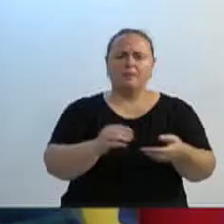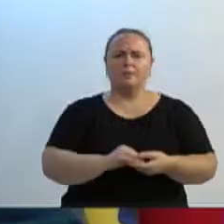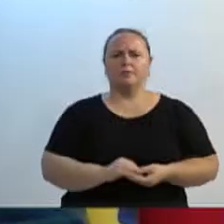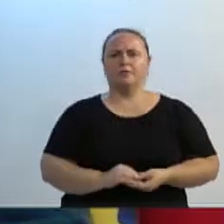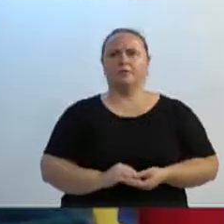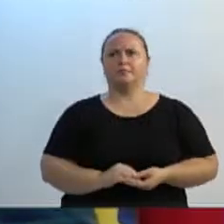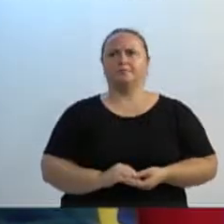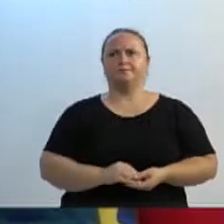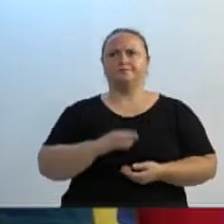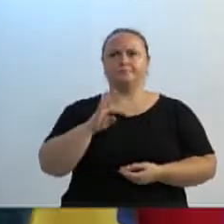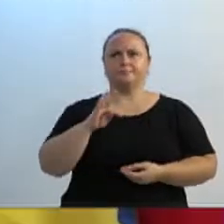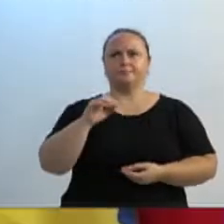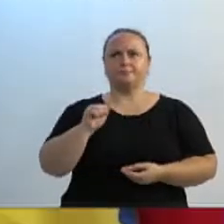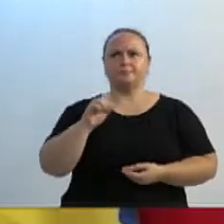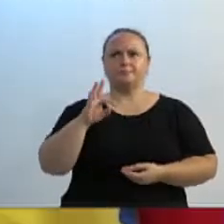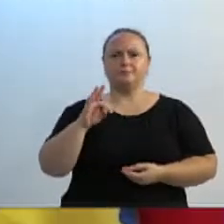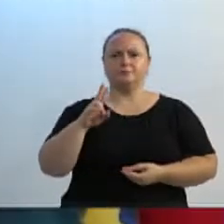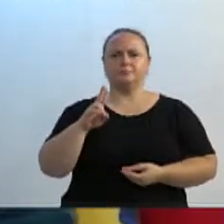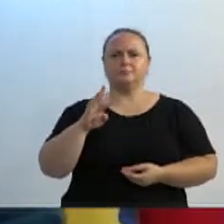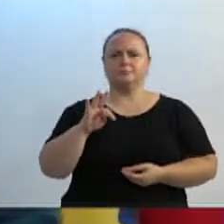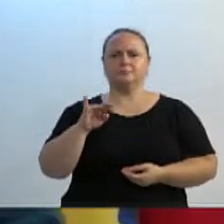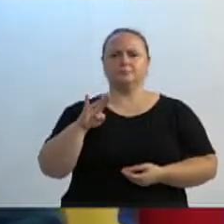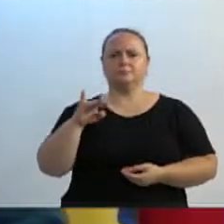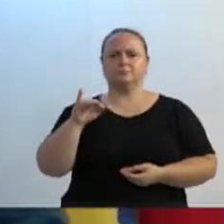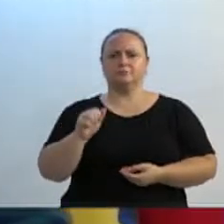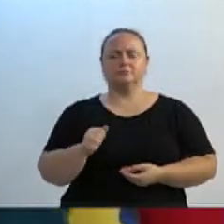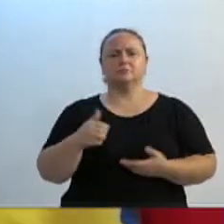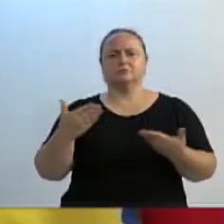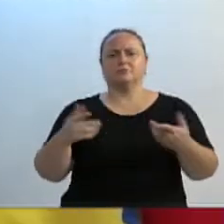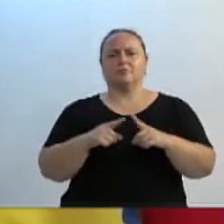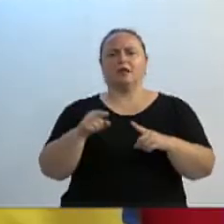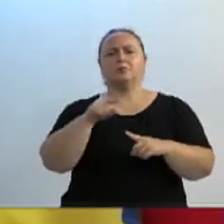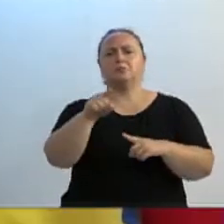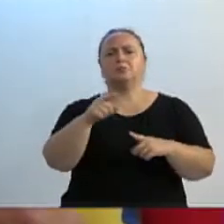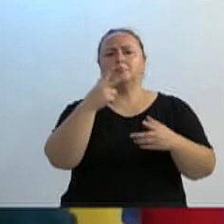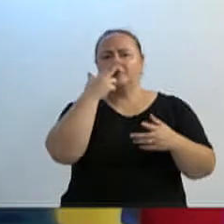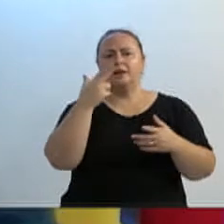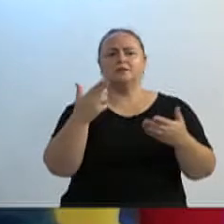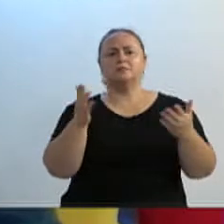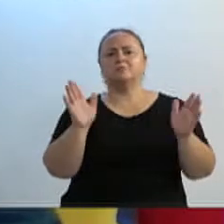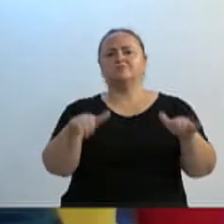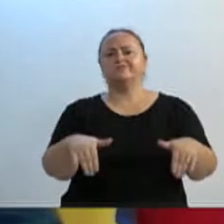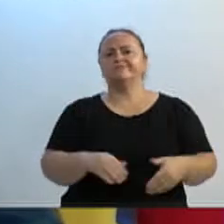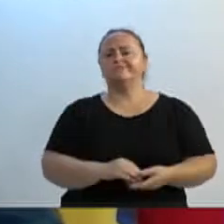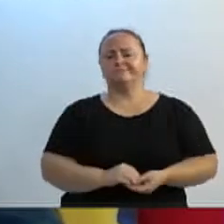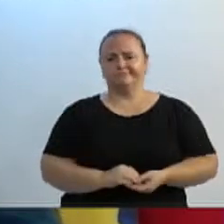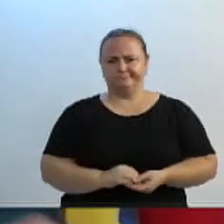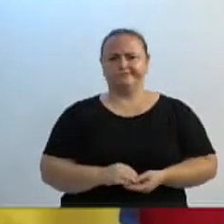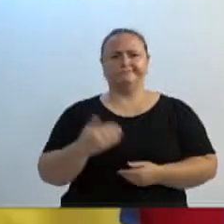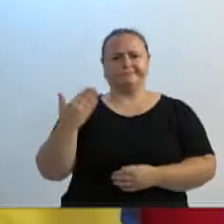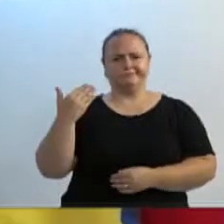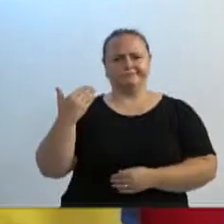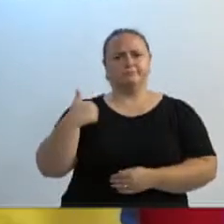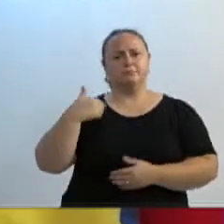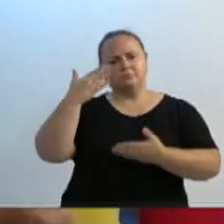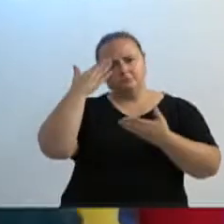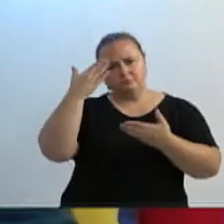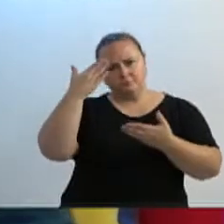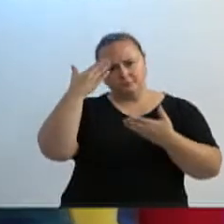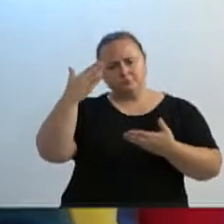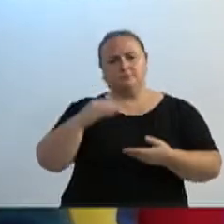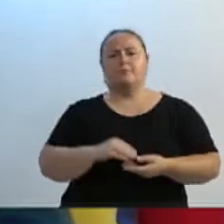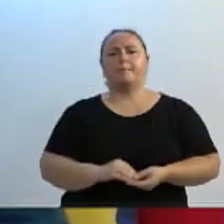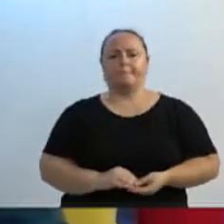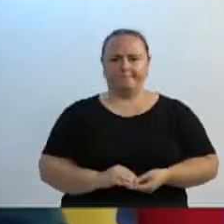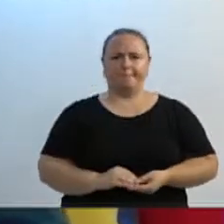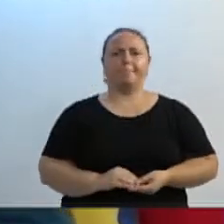Tatutiba tem cobrado do senhor, mas o senhor tem desejado, prefeito. Recentemente, agradeci ao Pipa Maior, que foi para